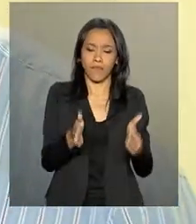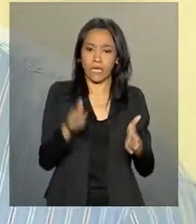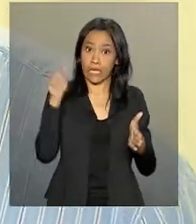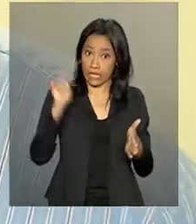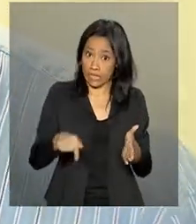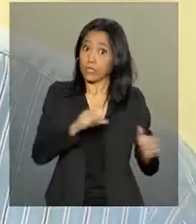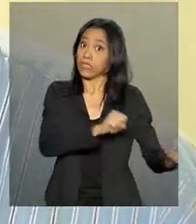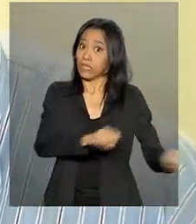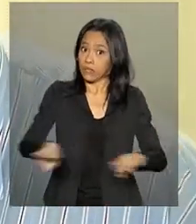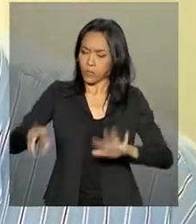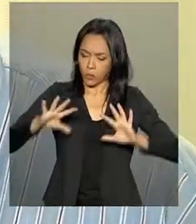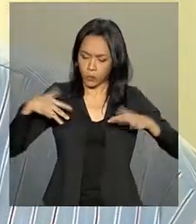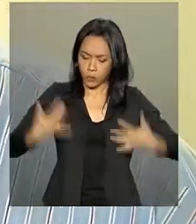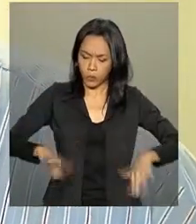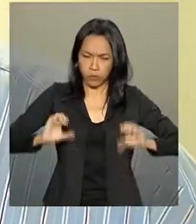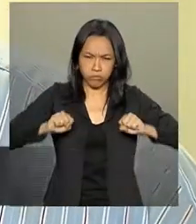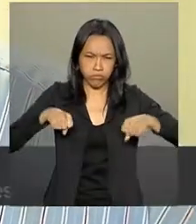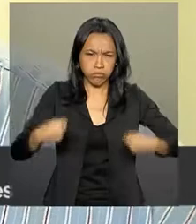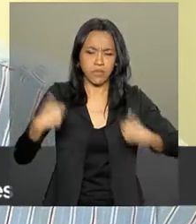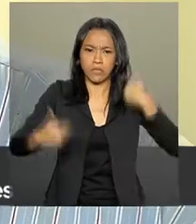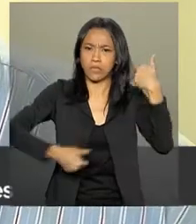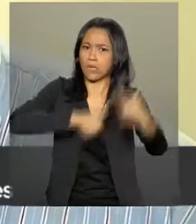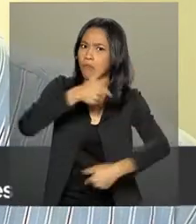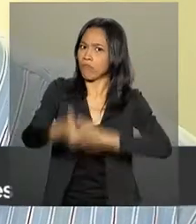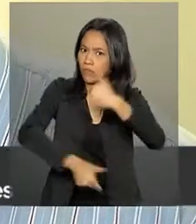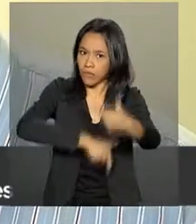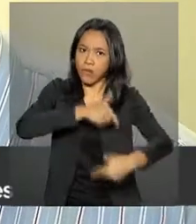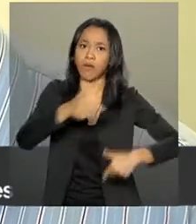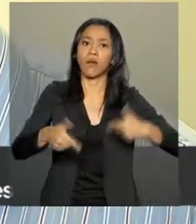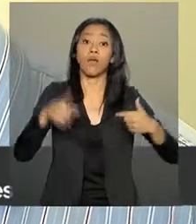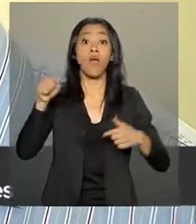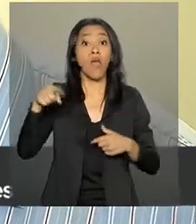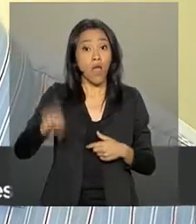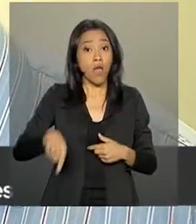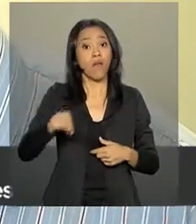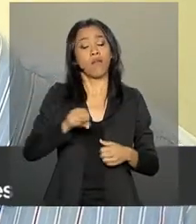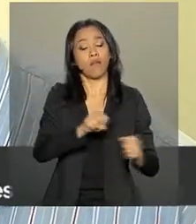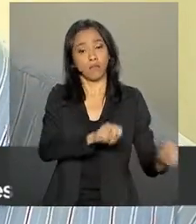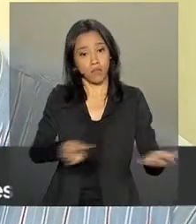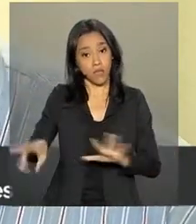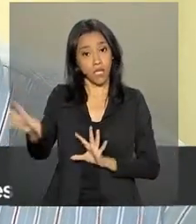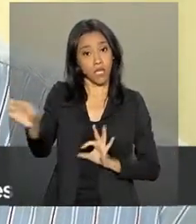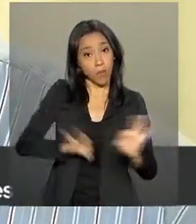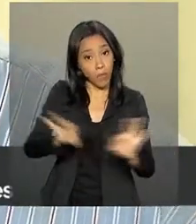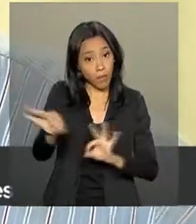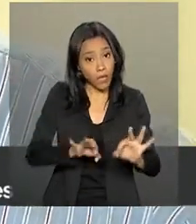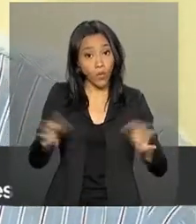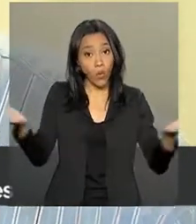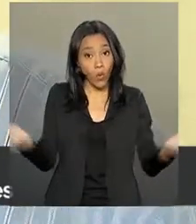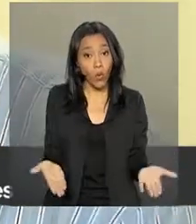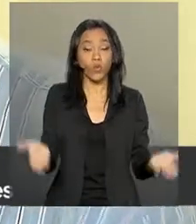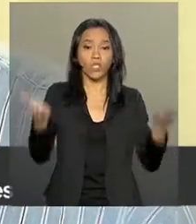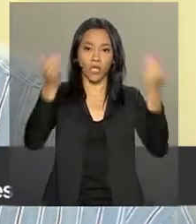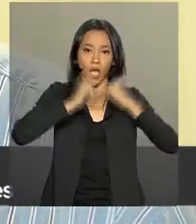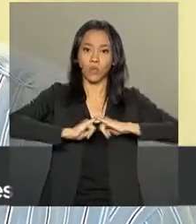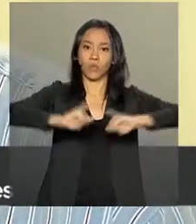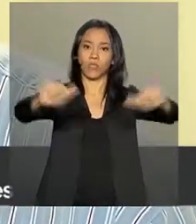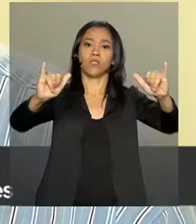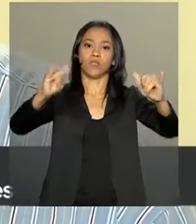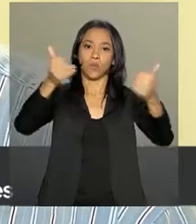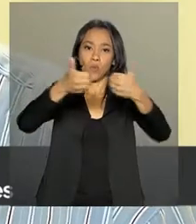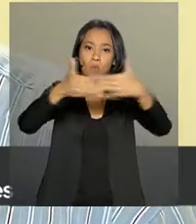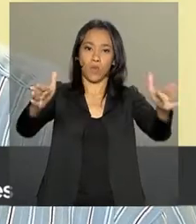trabalho, muitas atividades. É uma semana que nós estamos preparando e iniciou-se hoje o lançamento da campanha